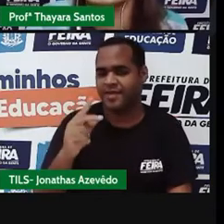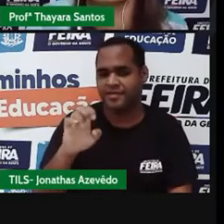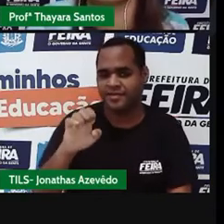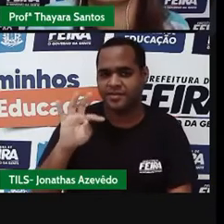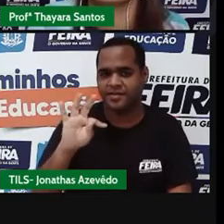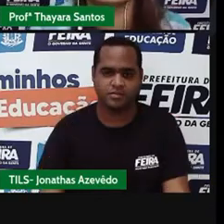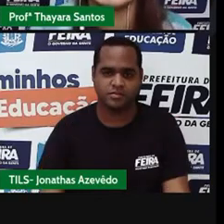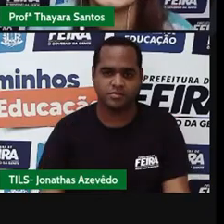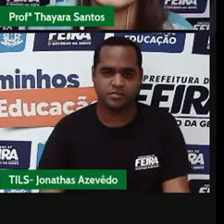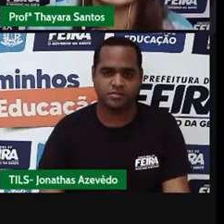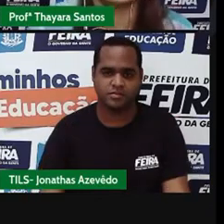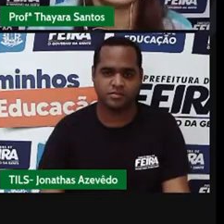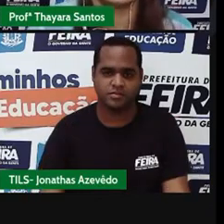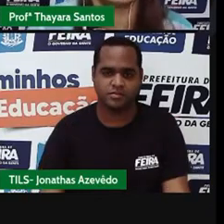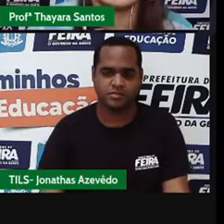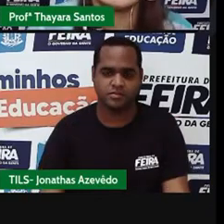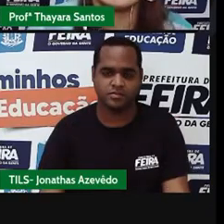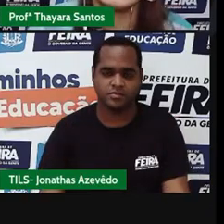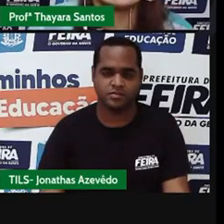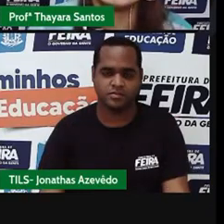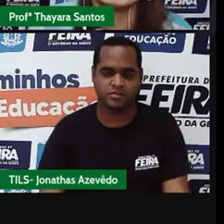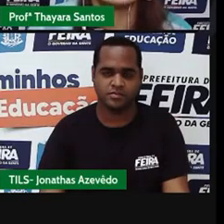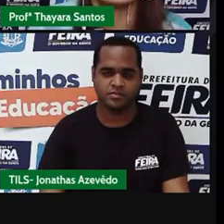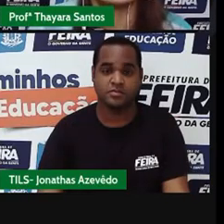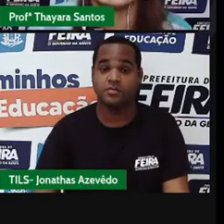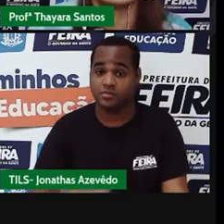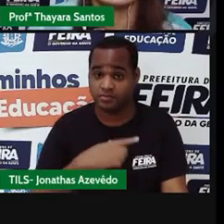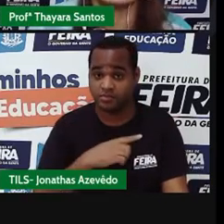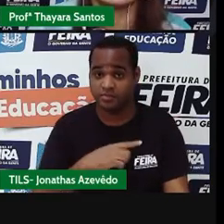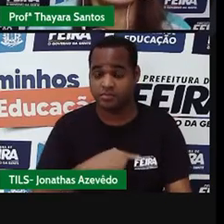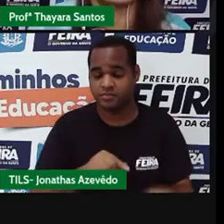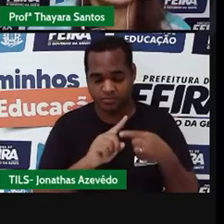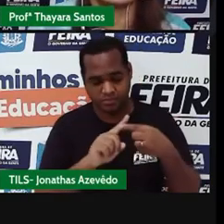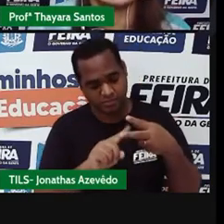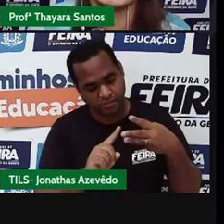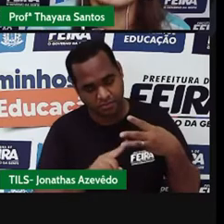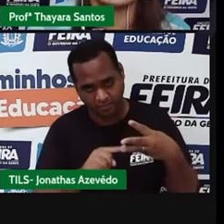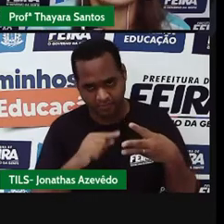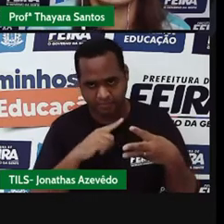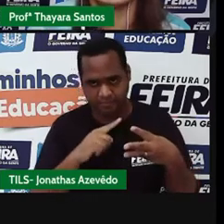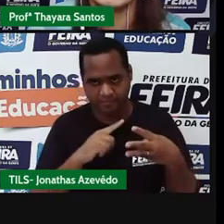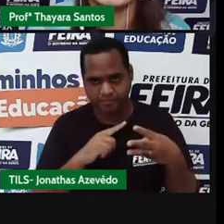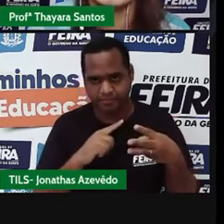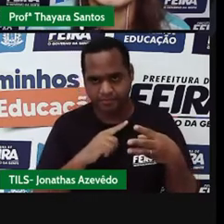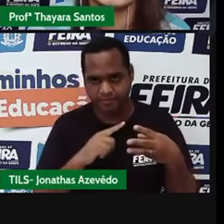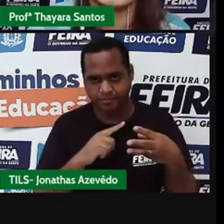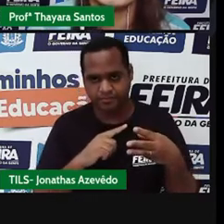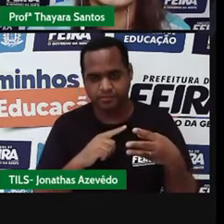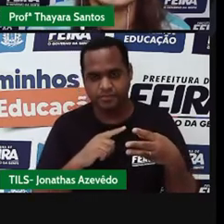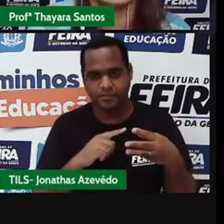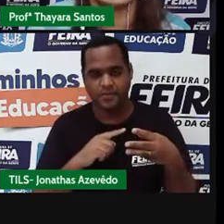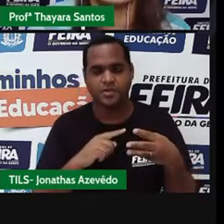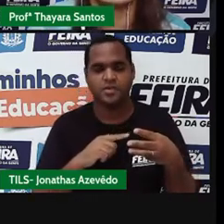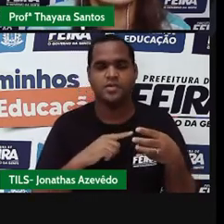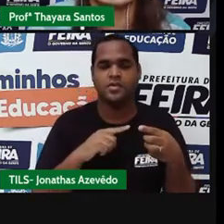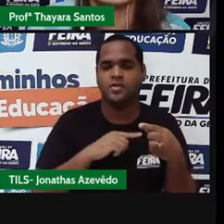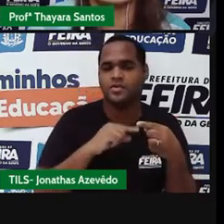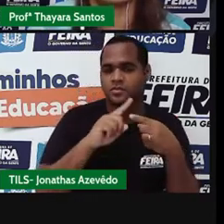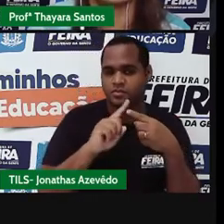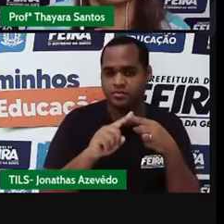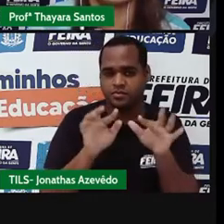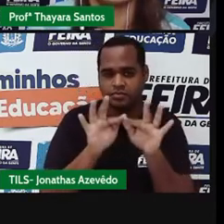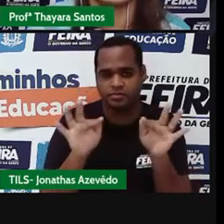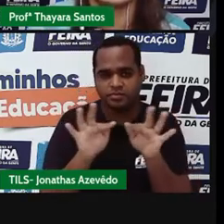vocês verem. Então, aparecem aqui essas três opções, você consegue montar moléculas